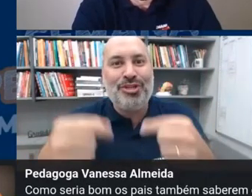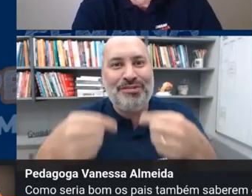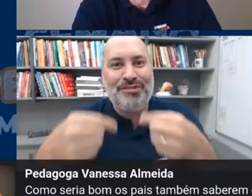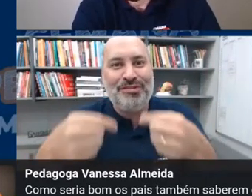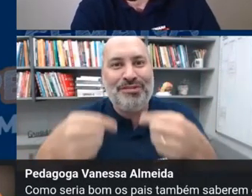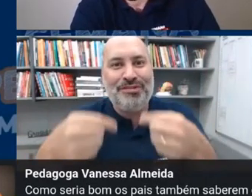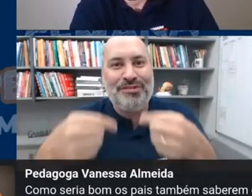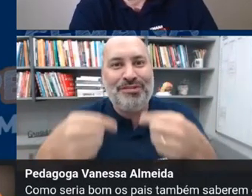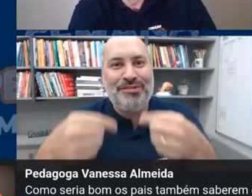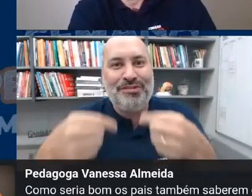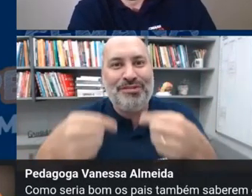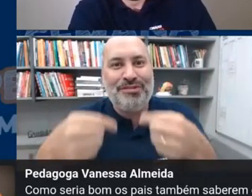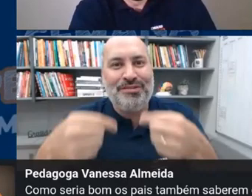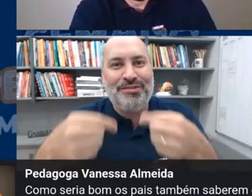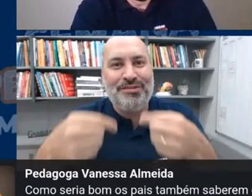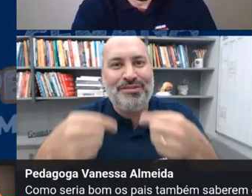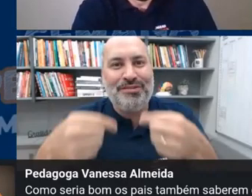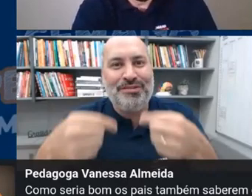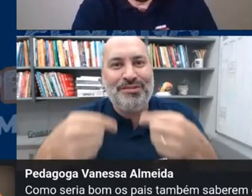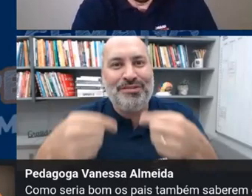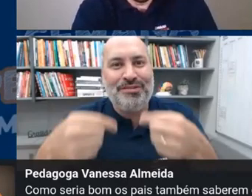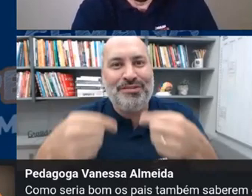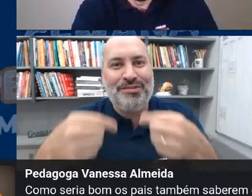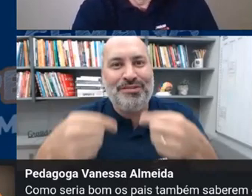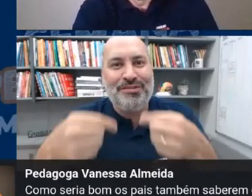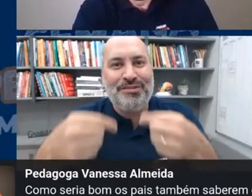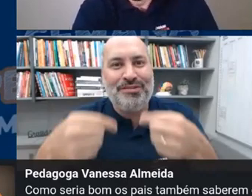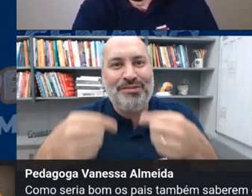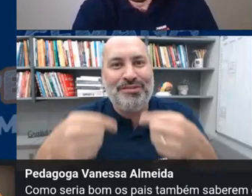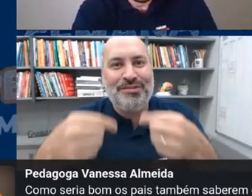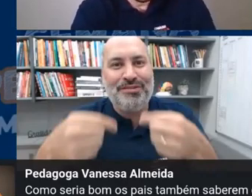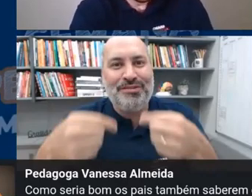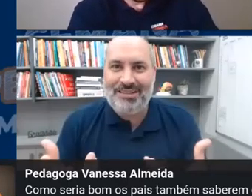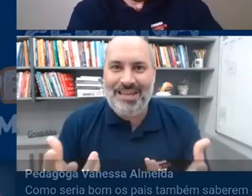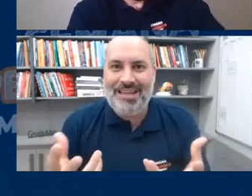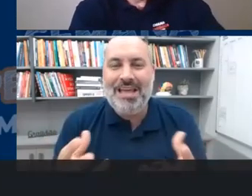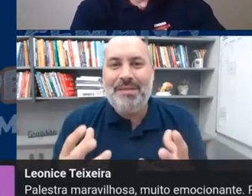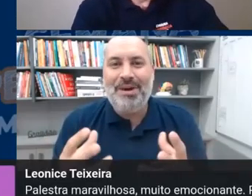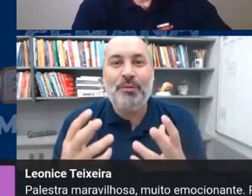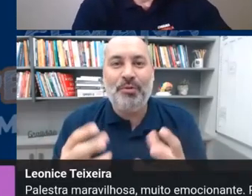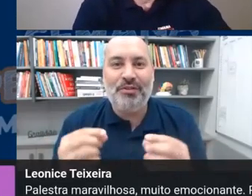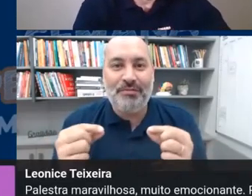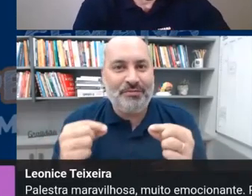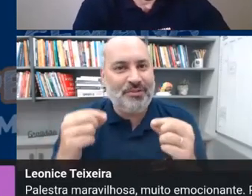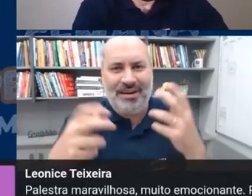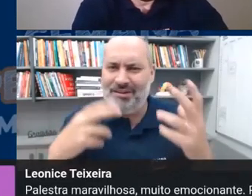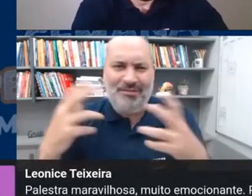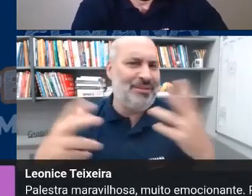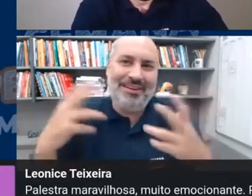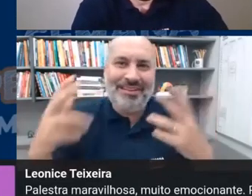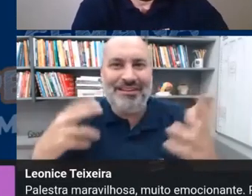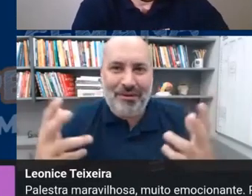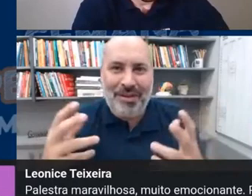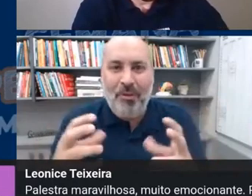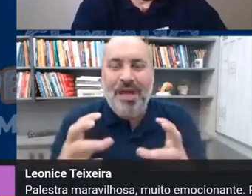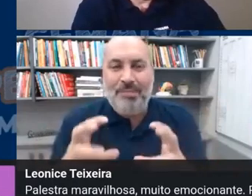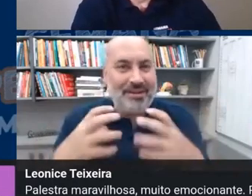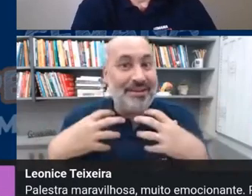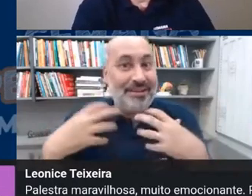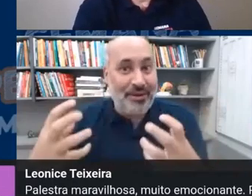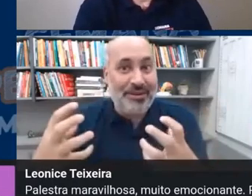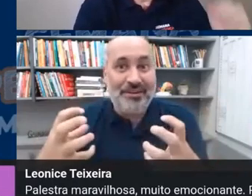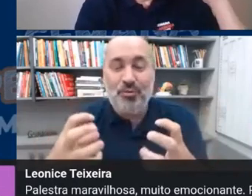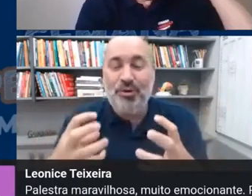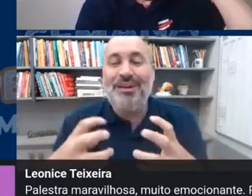motivação para aprender uma motivação extrínseca que a criança pequena naturalmente já tem mas que o professor não sei se é intencional ou não